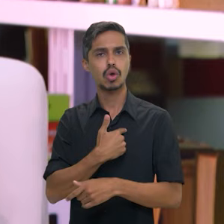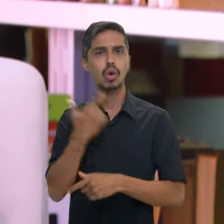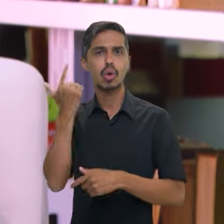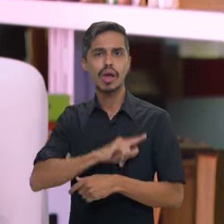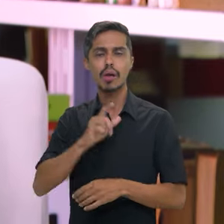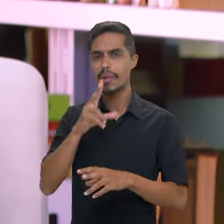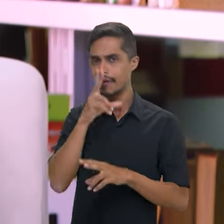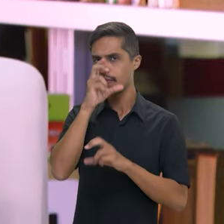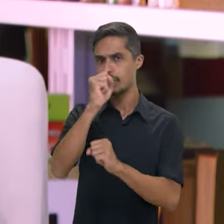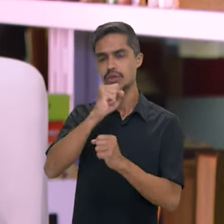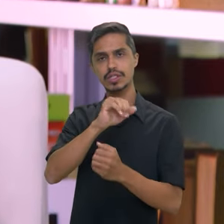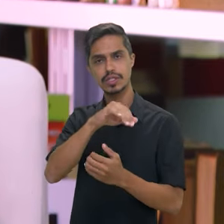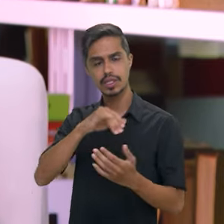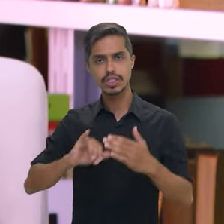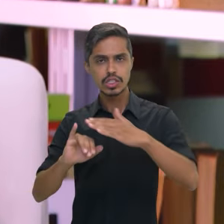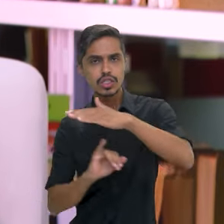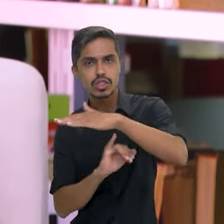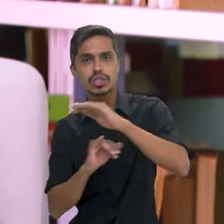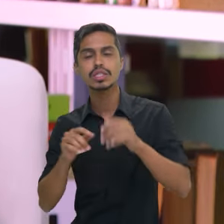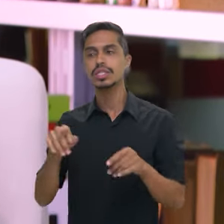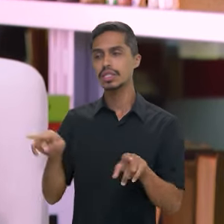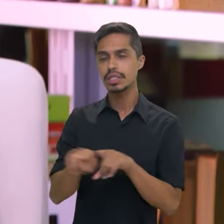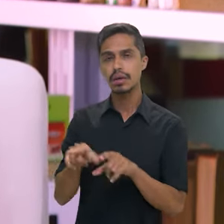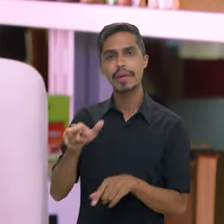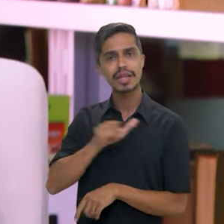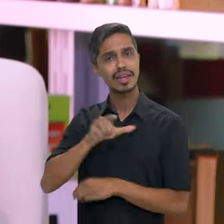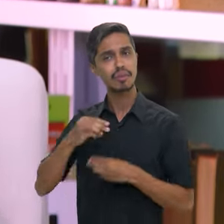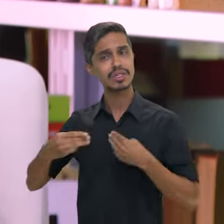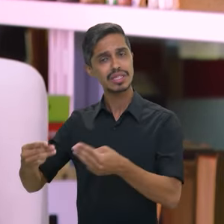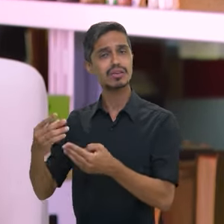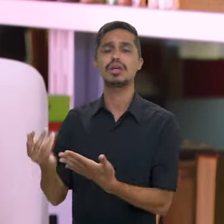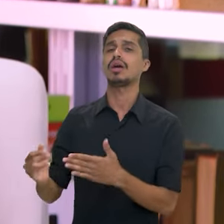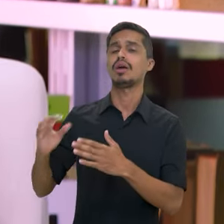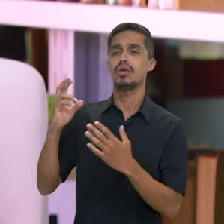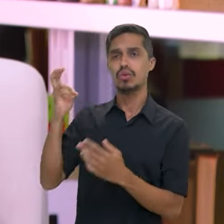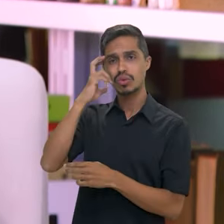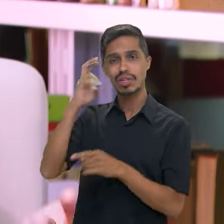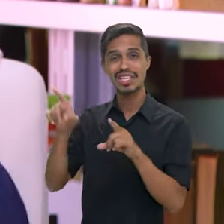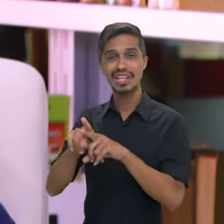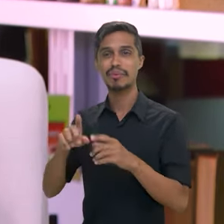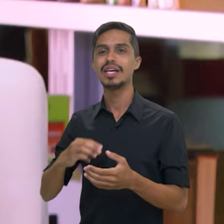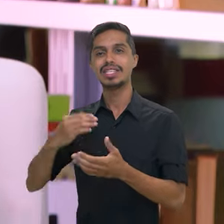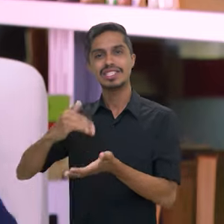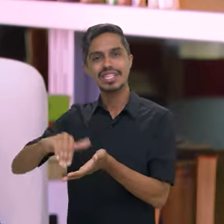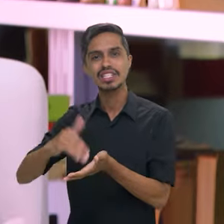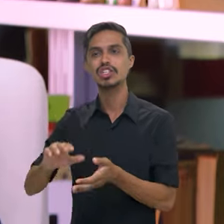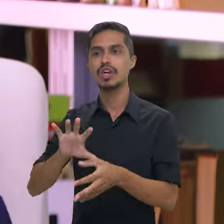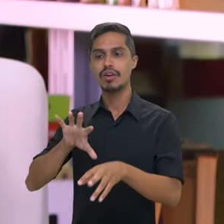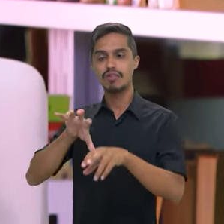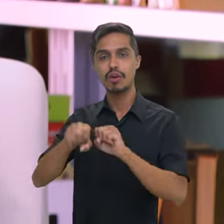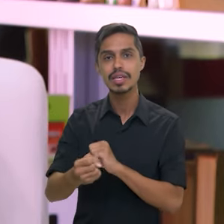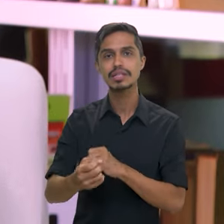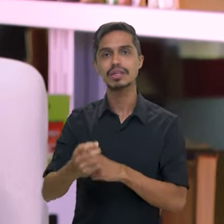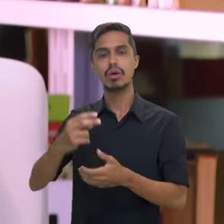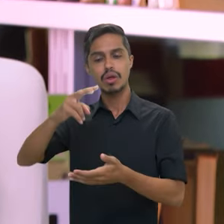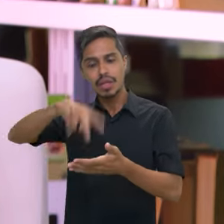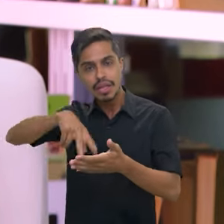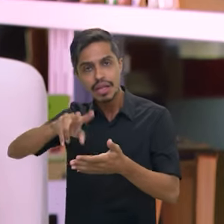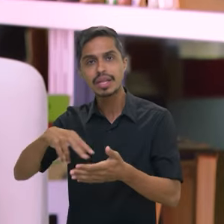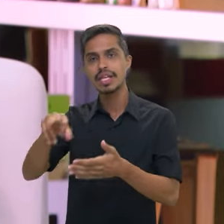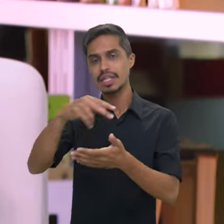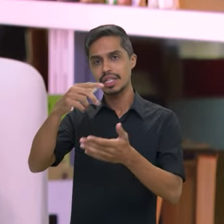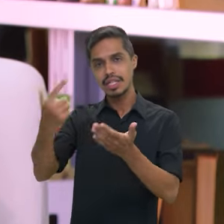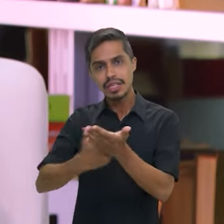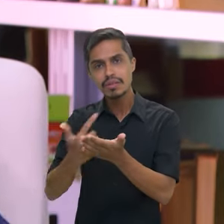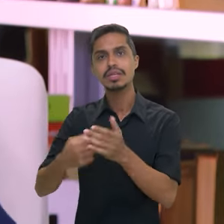uma força institucional, inclusive a gente não apenas tem o Ministério da Cultura, como a gente criou a Secretaria de Formação, Livro e